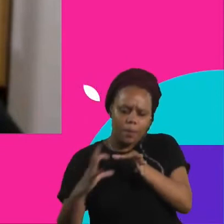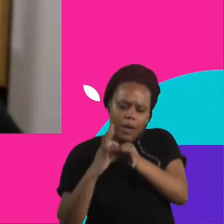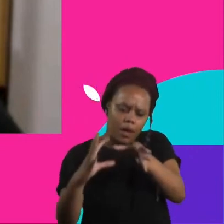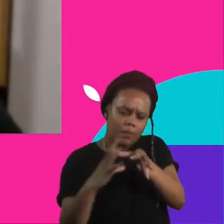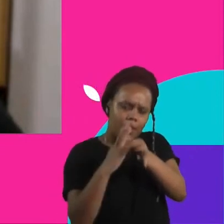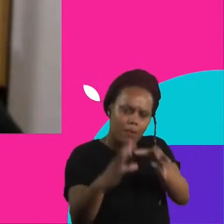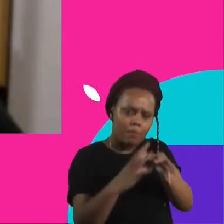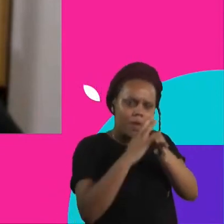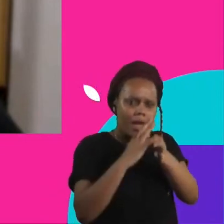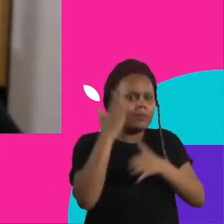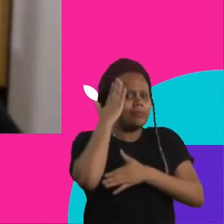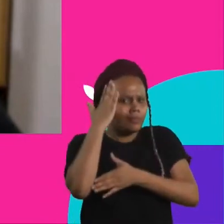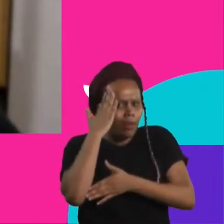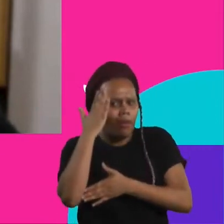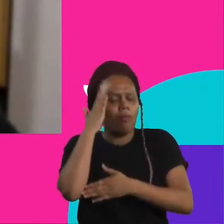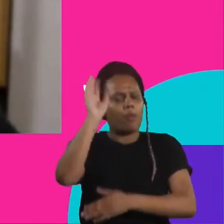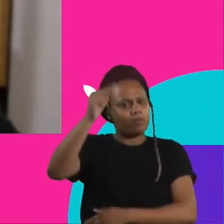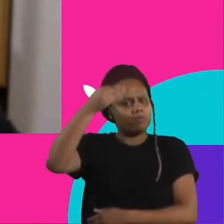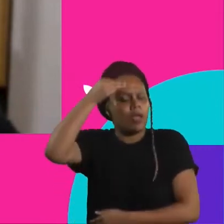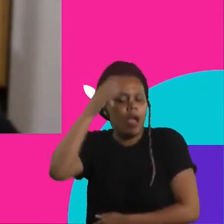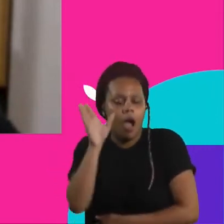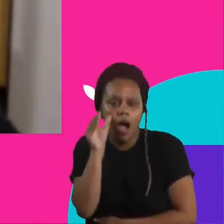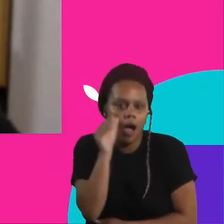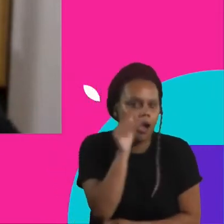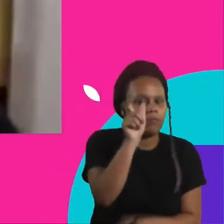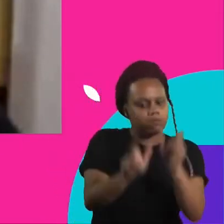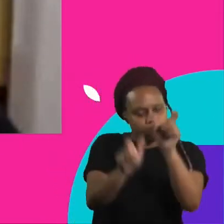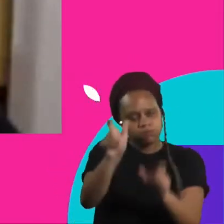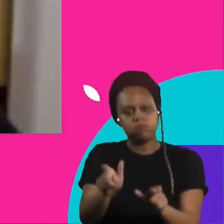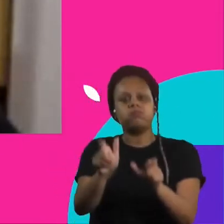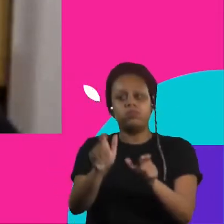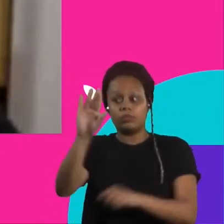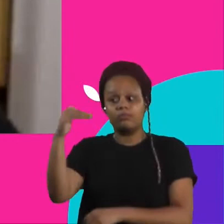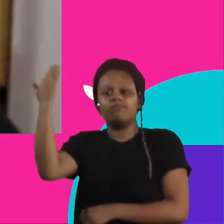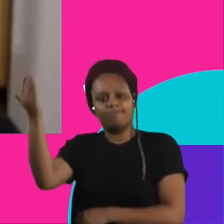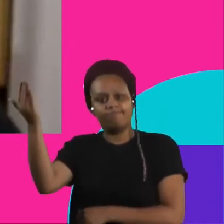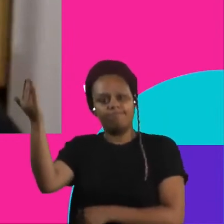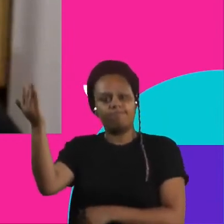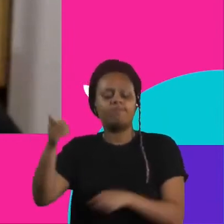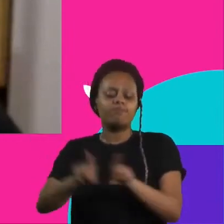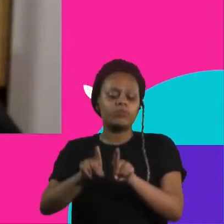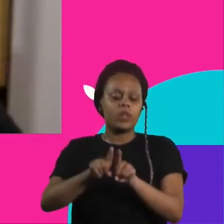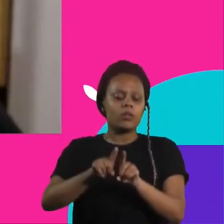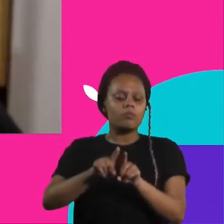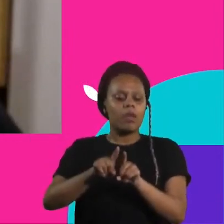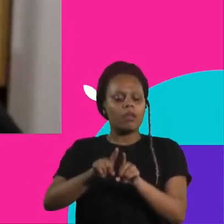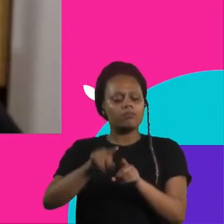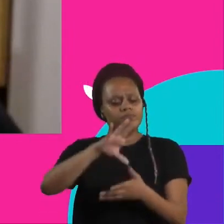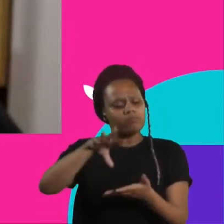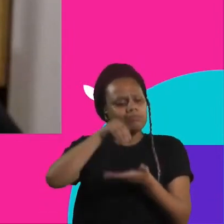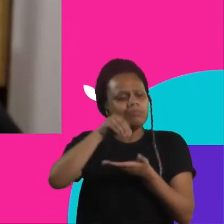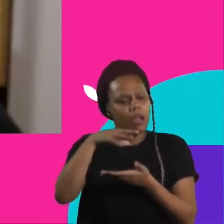memórias, a curiosidade das pessoas de fora e o espírito público também das